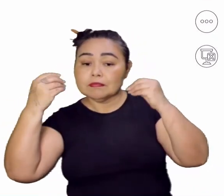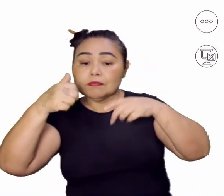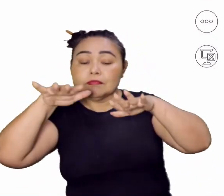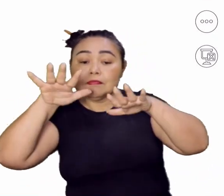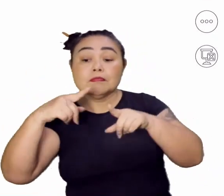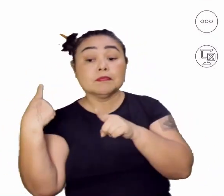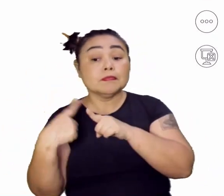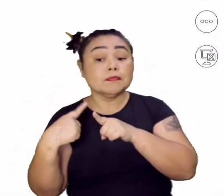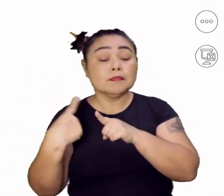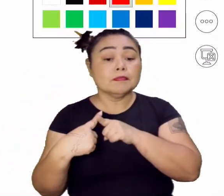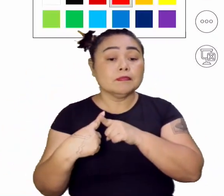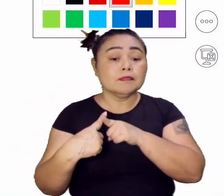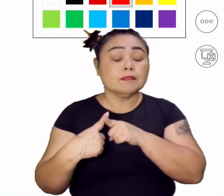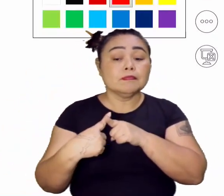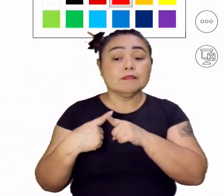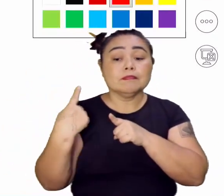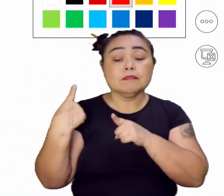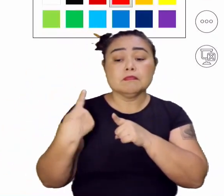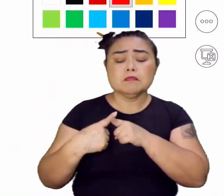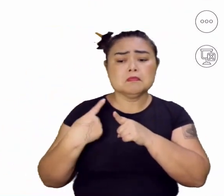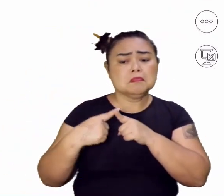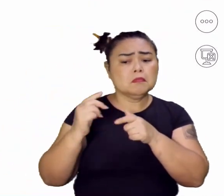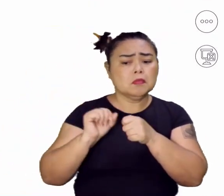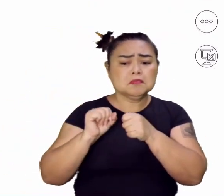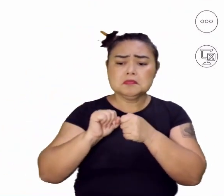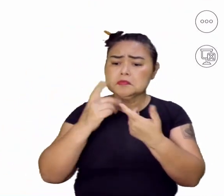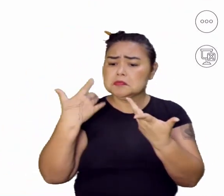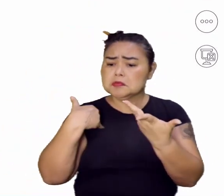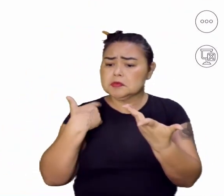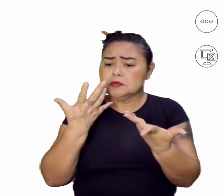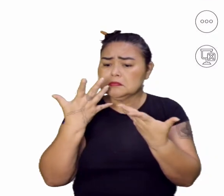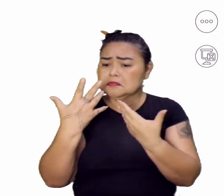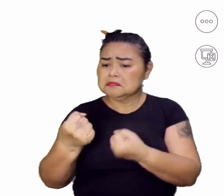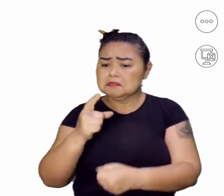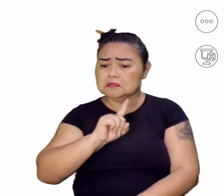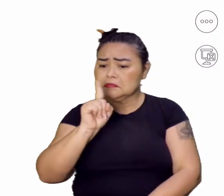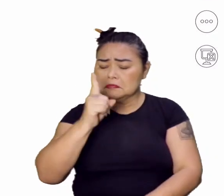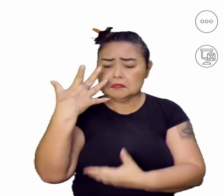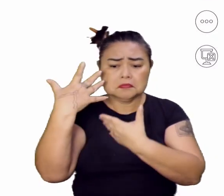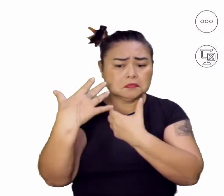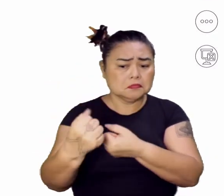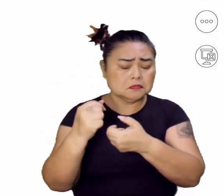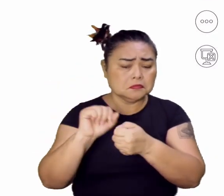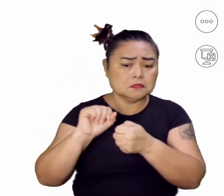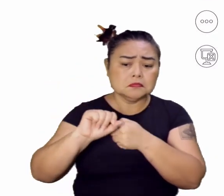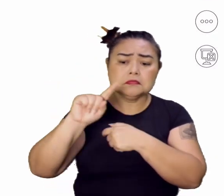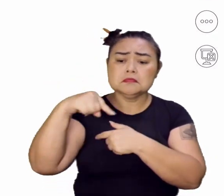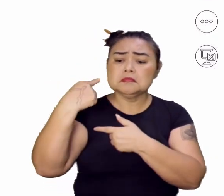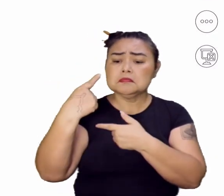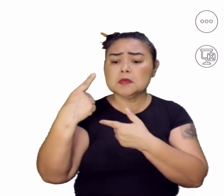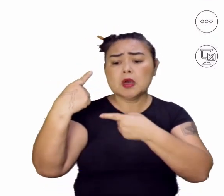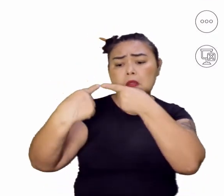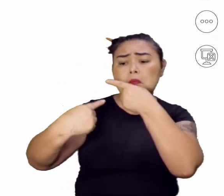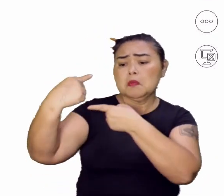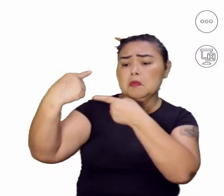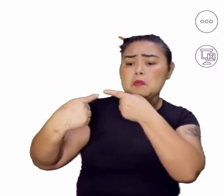Por quê? Porque eles estavam insatisfeitos. Eles estavam insatisfeitos com essa política.